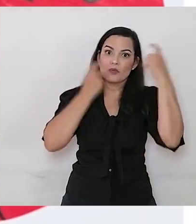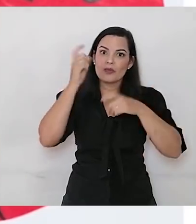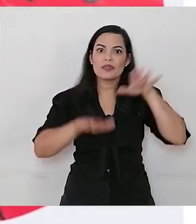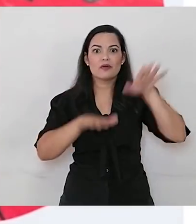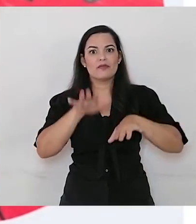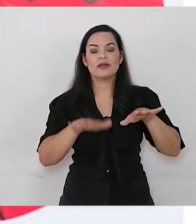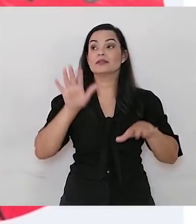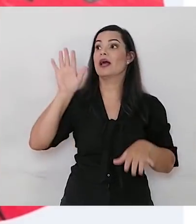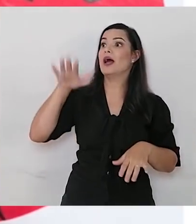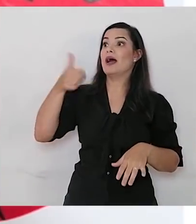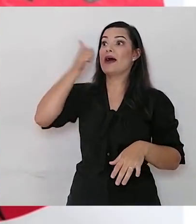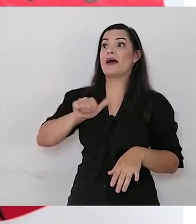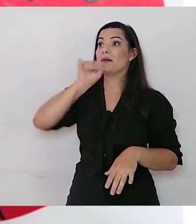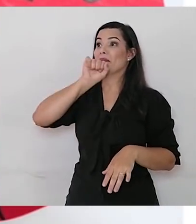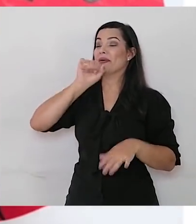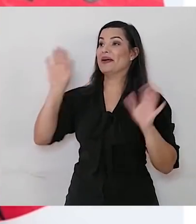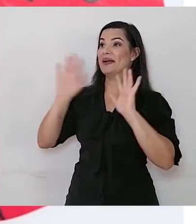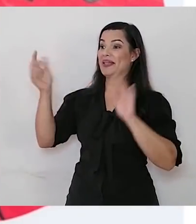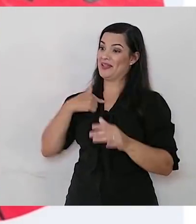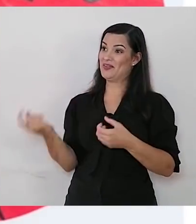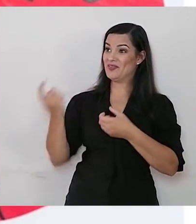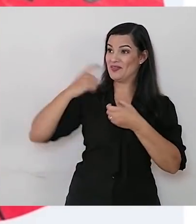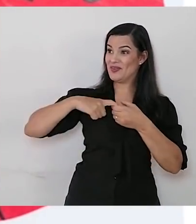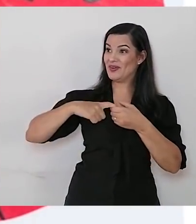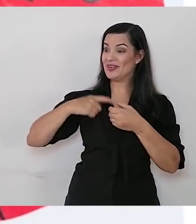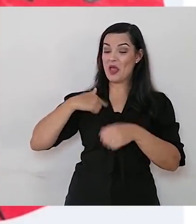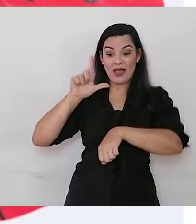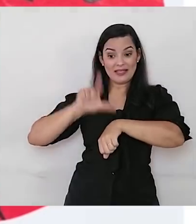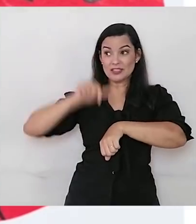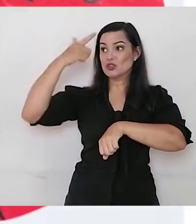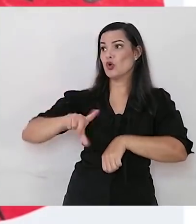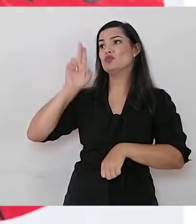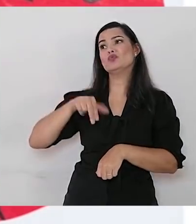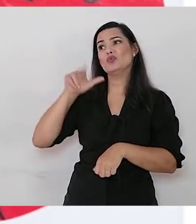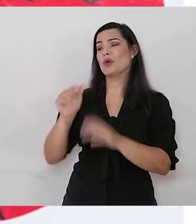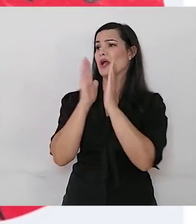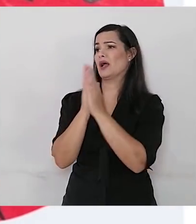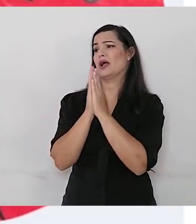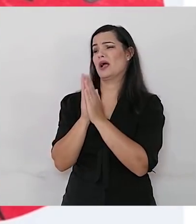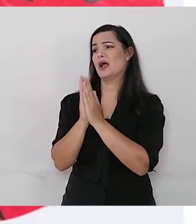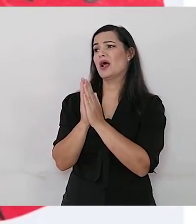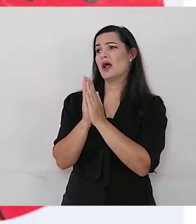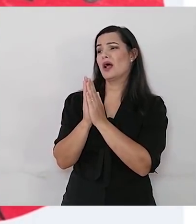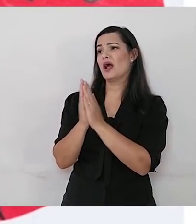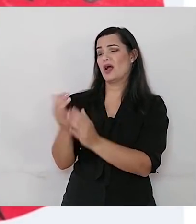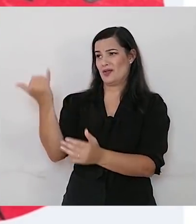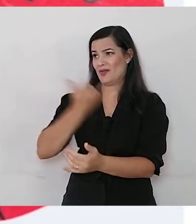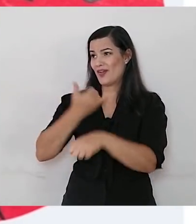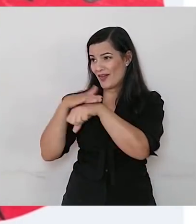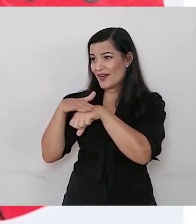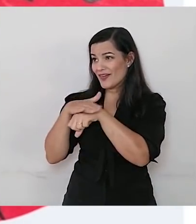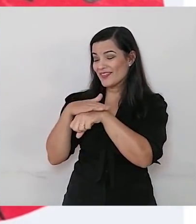Mamãe, veja! Eu voltei! Nunca mais vou me atrasar. Por favor, fale comigo. Eu quero te